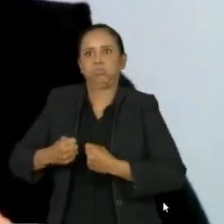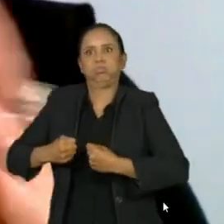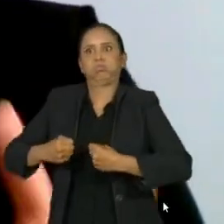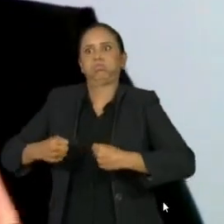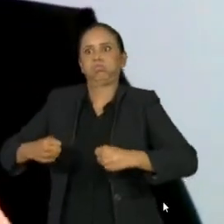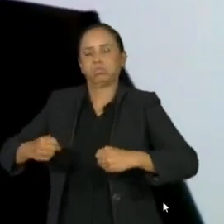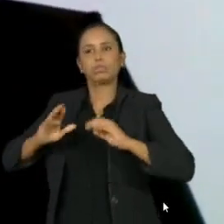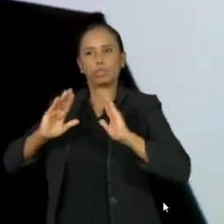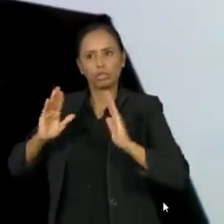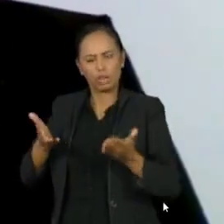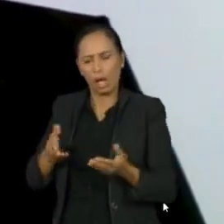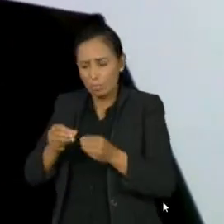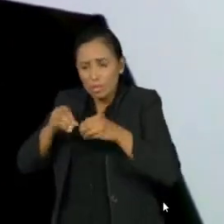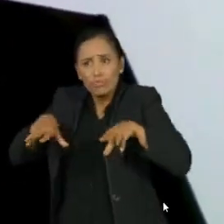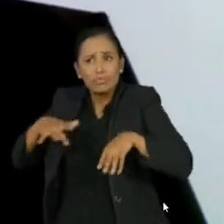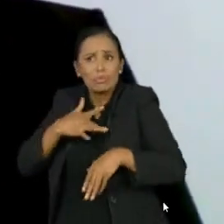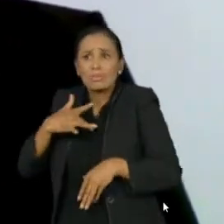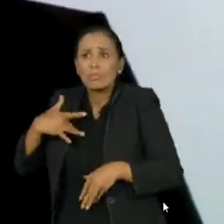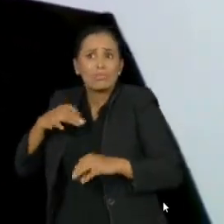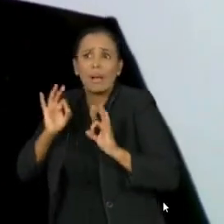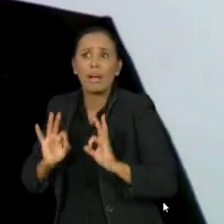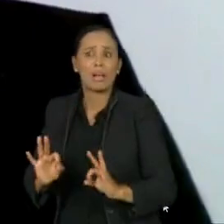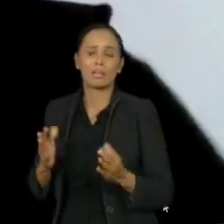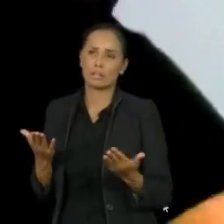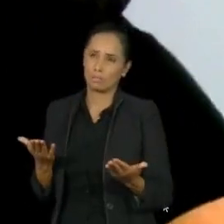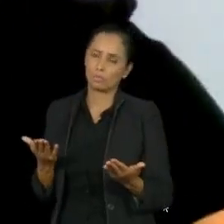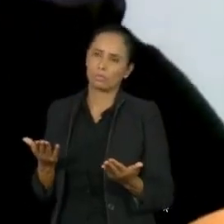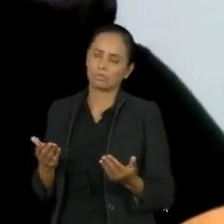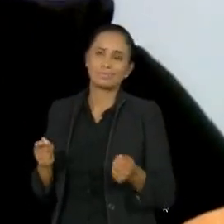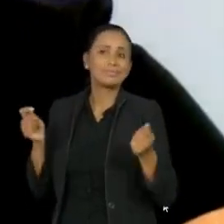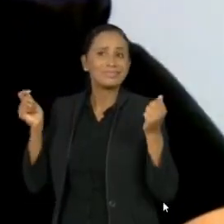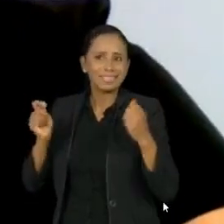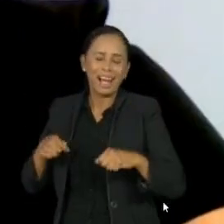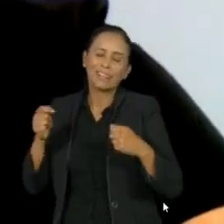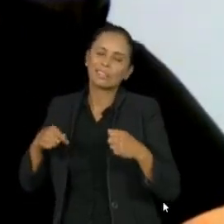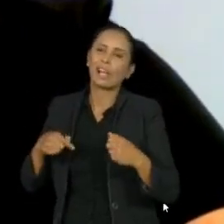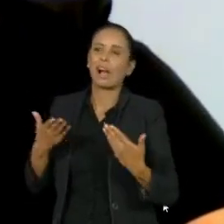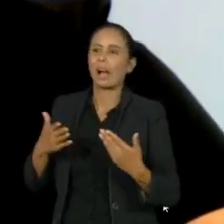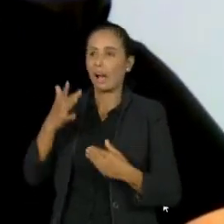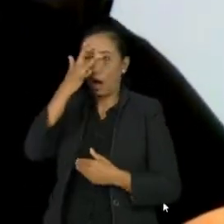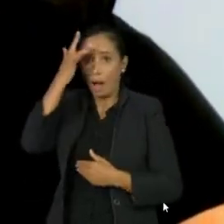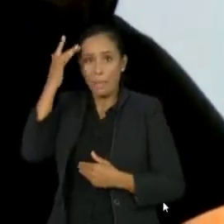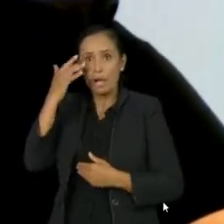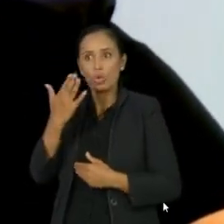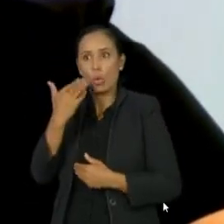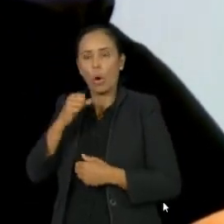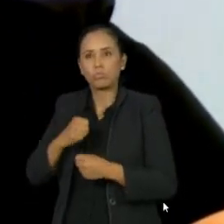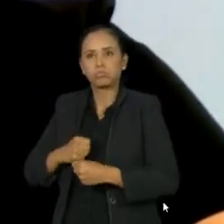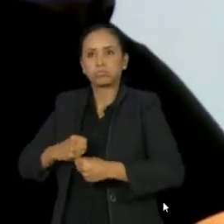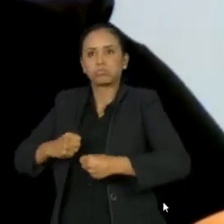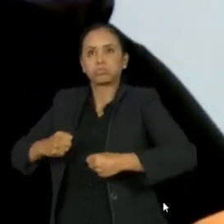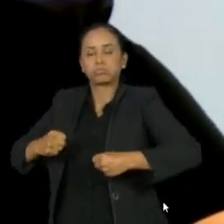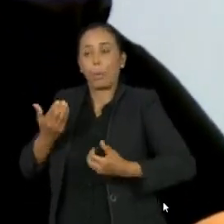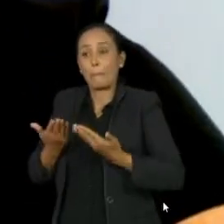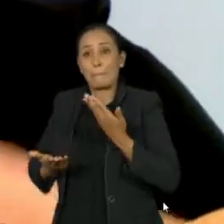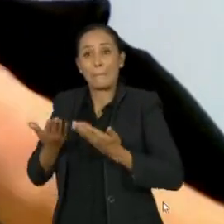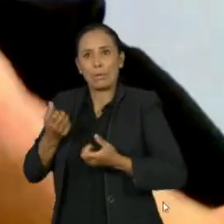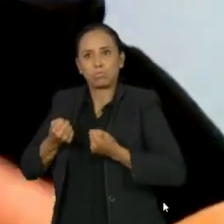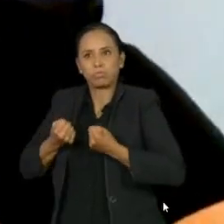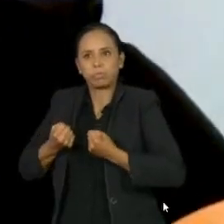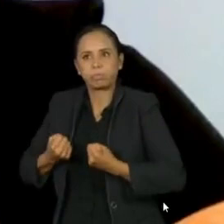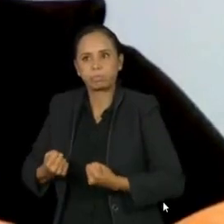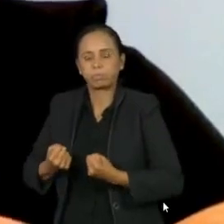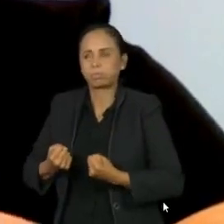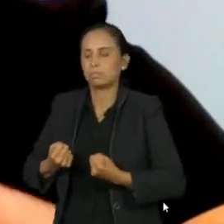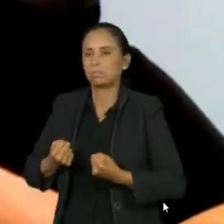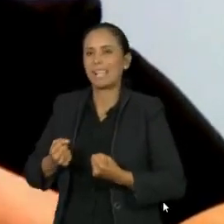que podem levar ao longo do tempo aí a um ganho de peso. E, na verdade, o que a gente sente é